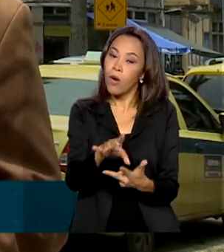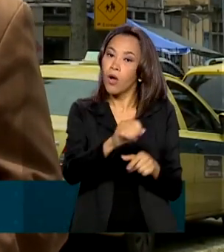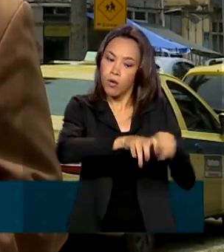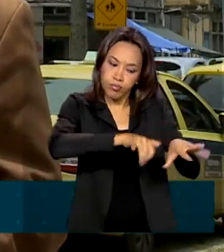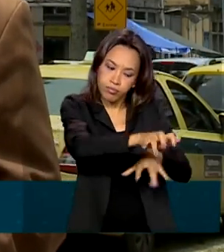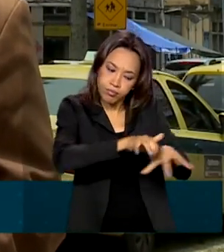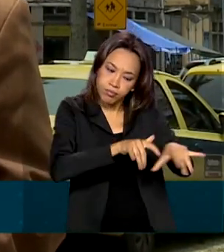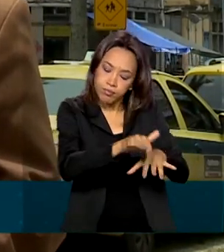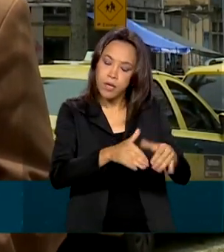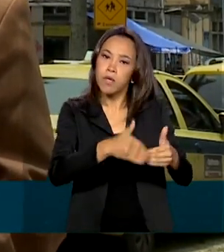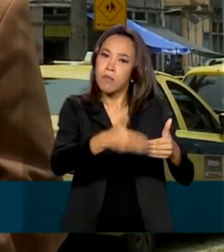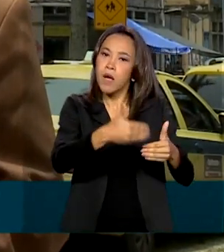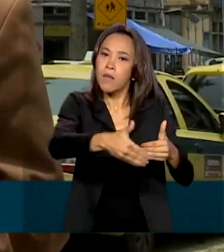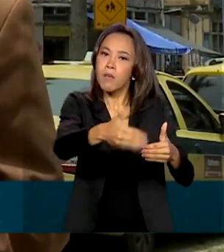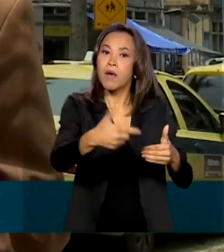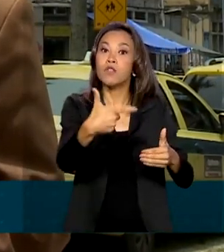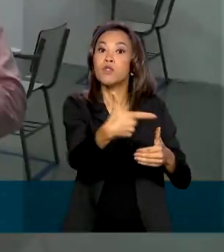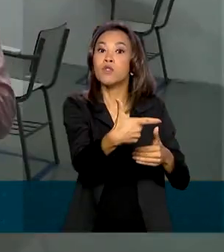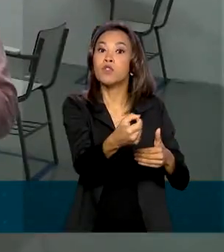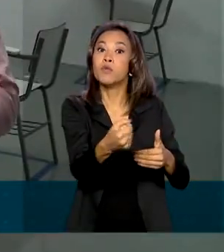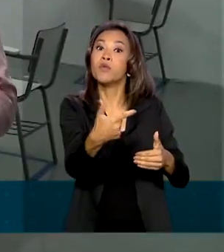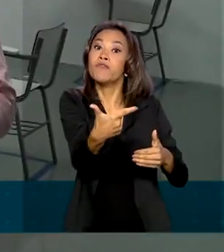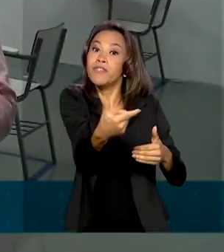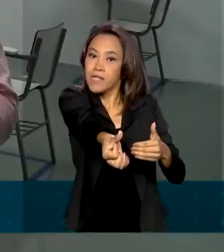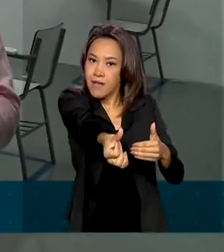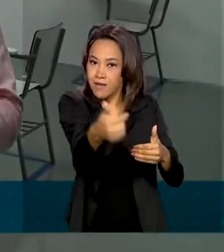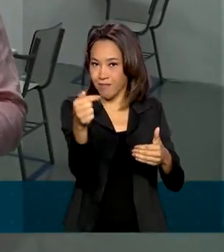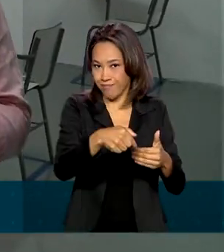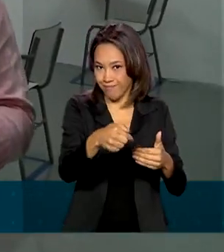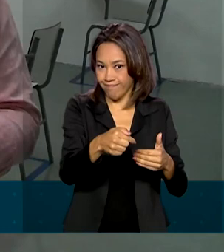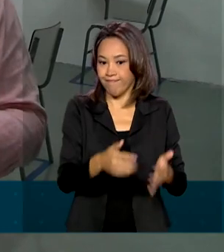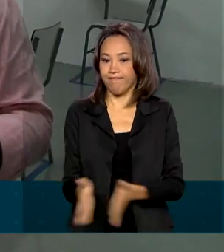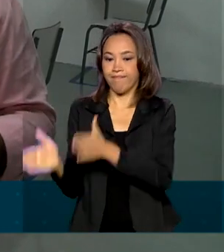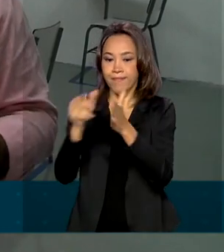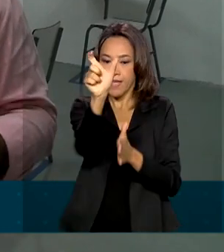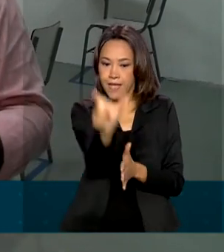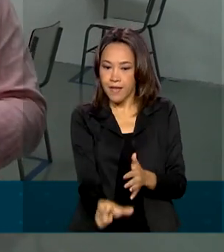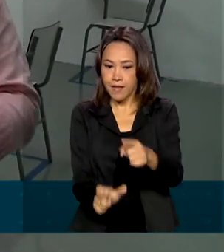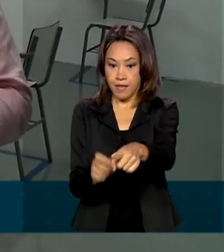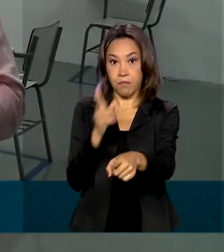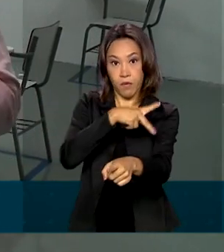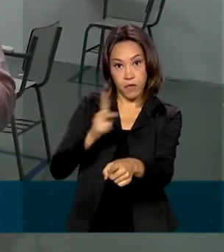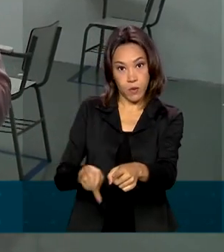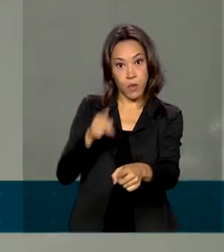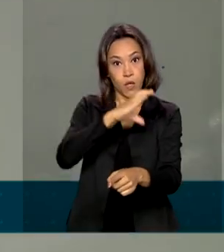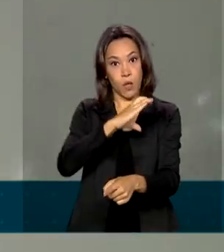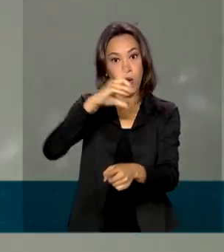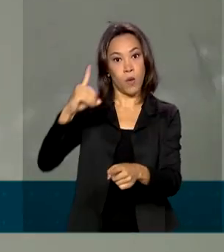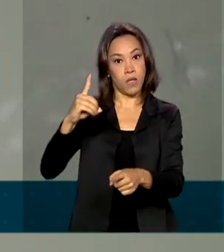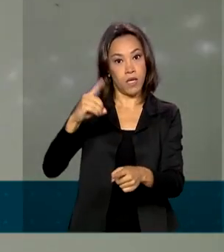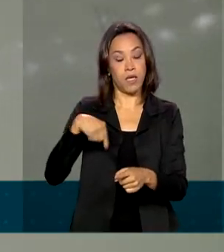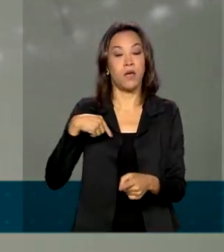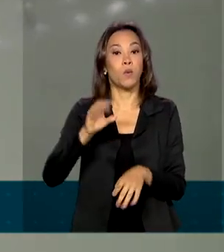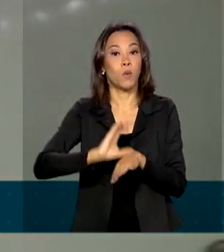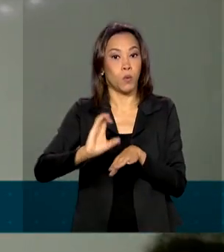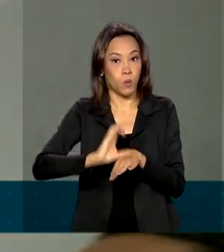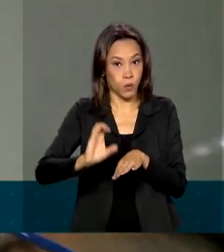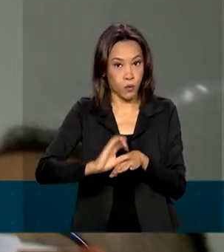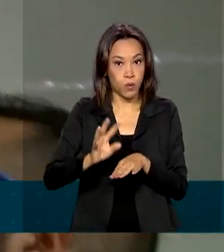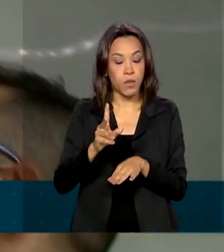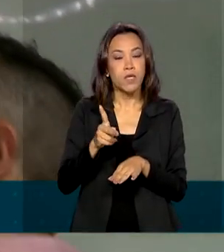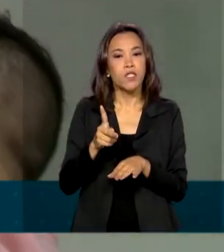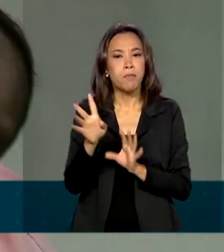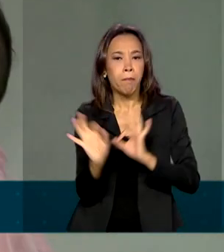acontecer em 2026. O professor Romulo Nunes, que coordena um curso de pré-vestibular, diz que o formato